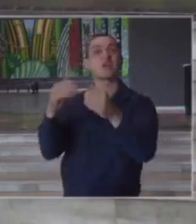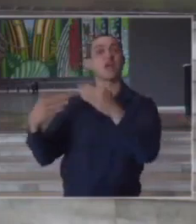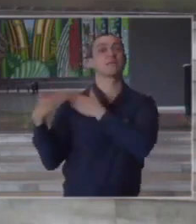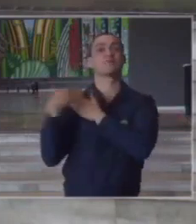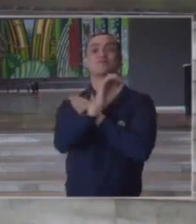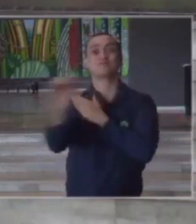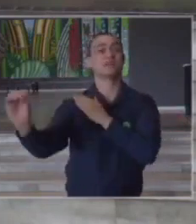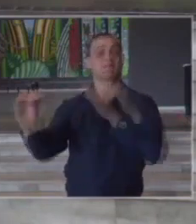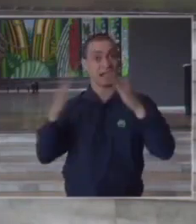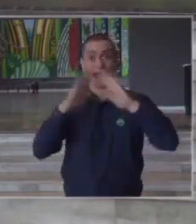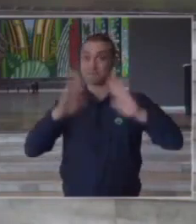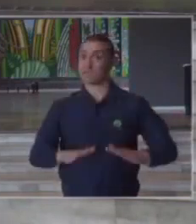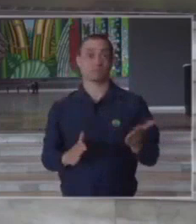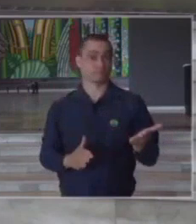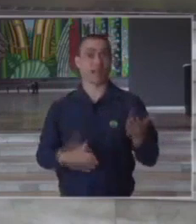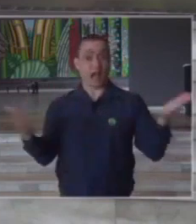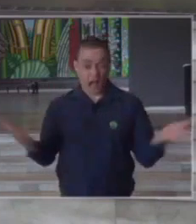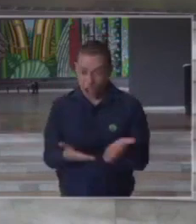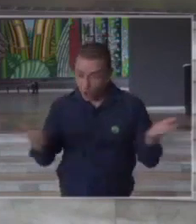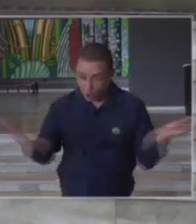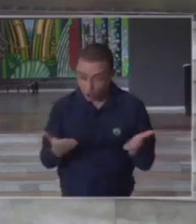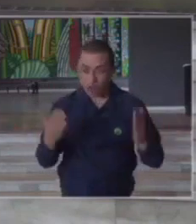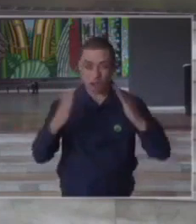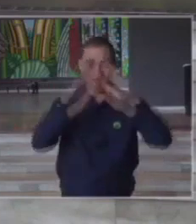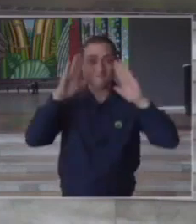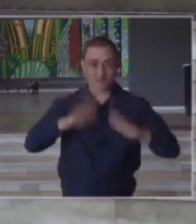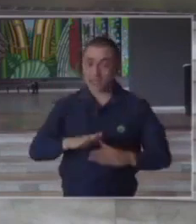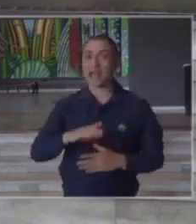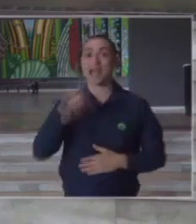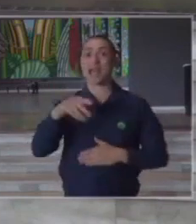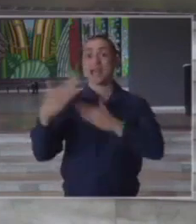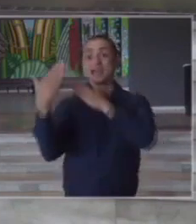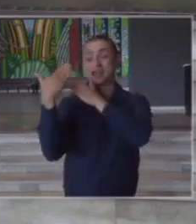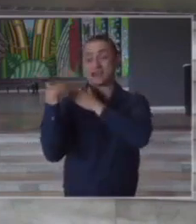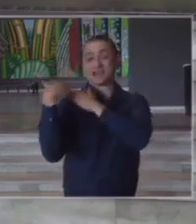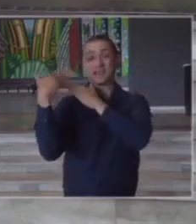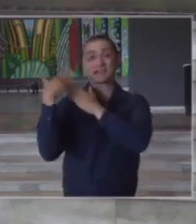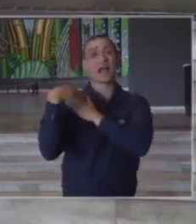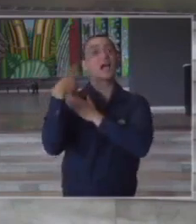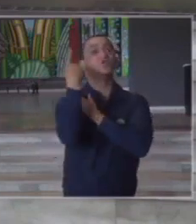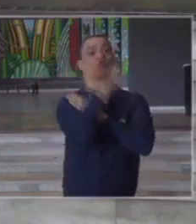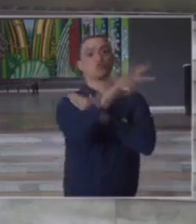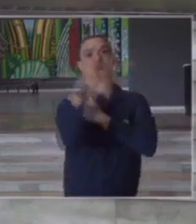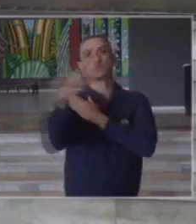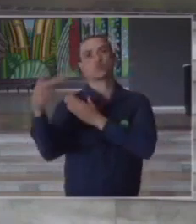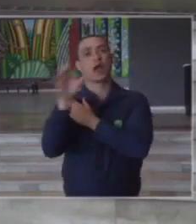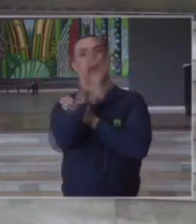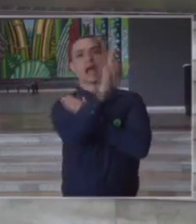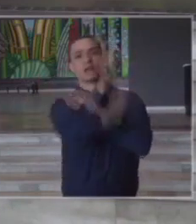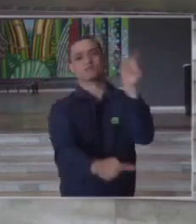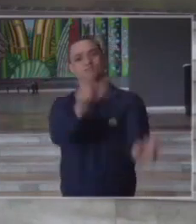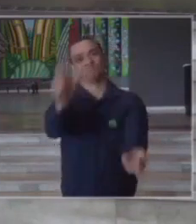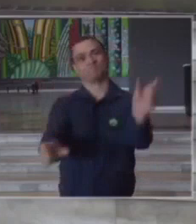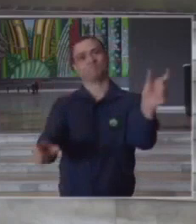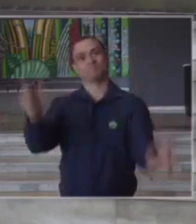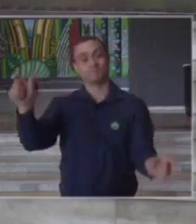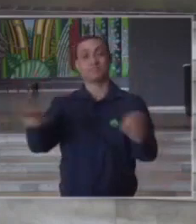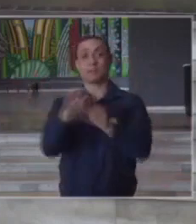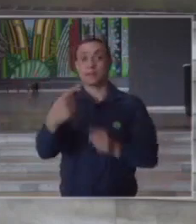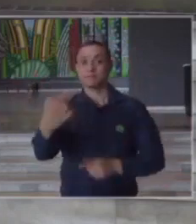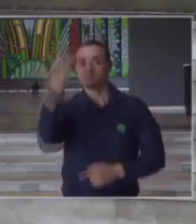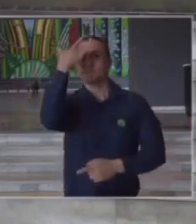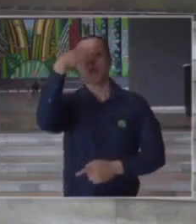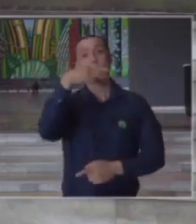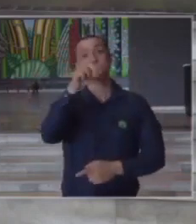ficar dentro de casa nesse momento é uma responsabilidade cívica é uma questão moral